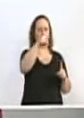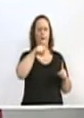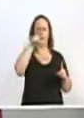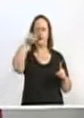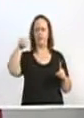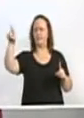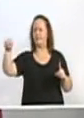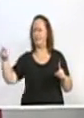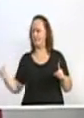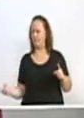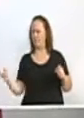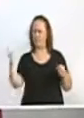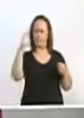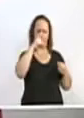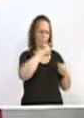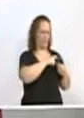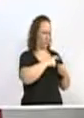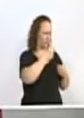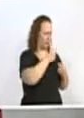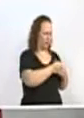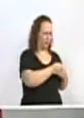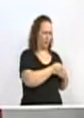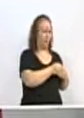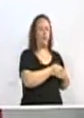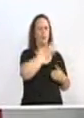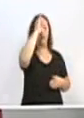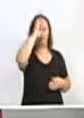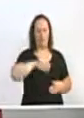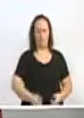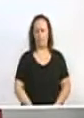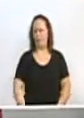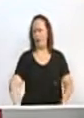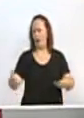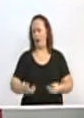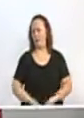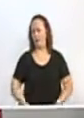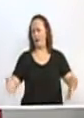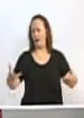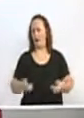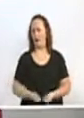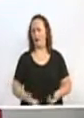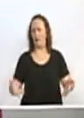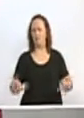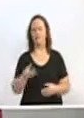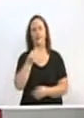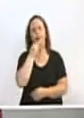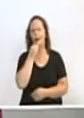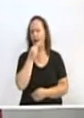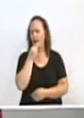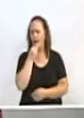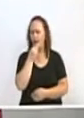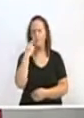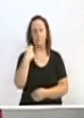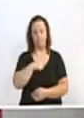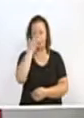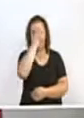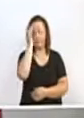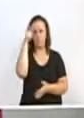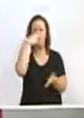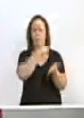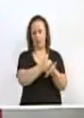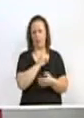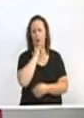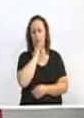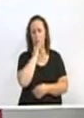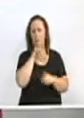artimanha que esse governo criou, o prejuízo que esse governo criou, não que nós não queiramos que as pessoas paguem, não, nós queremos que as pessoas paguem, mas por